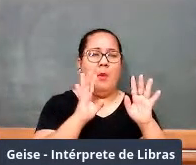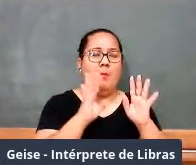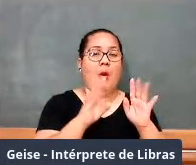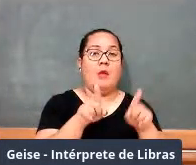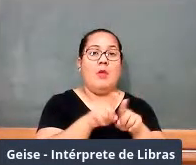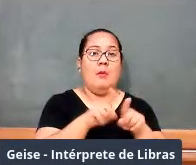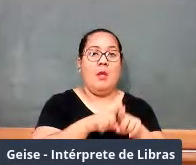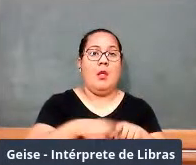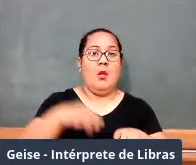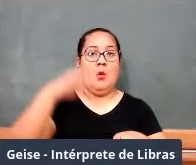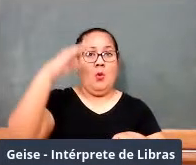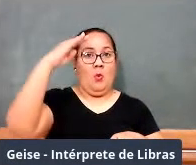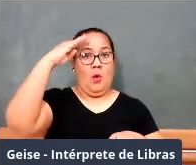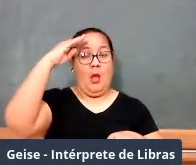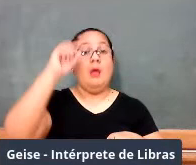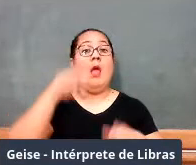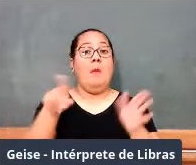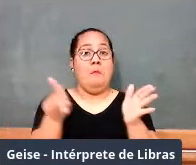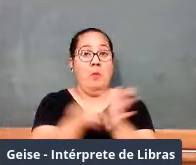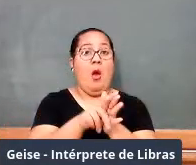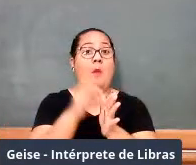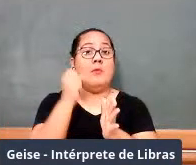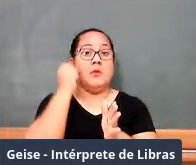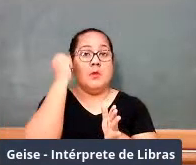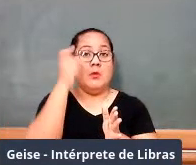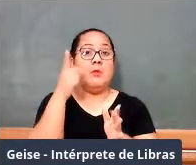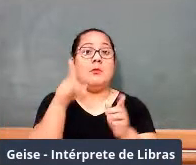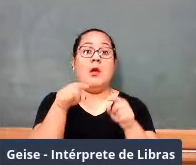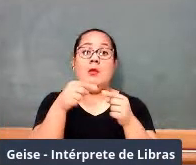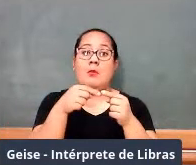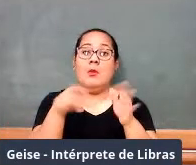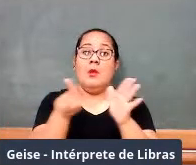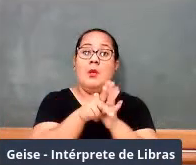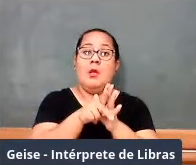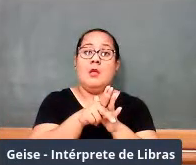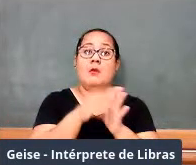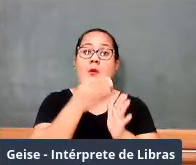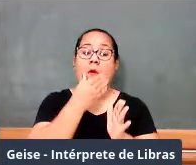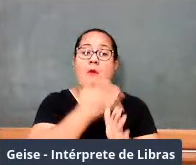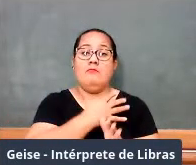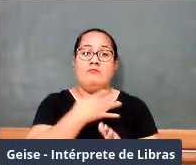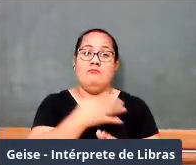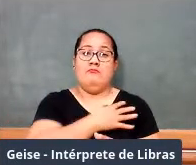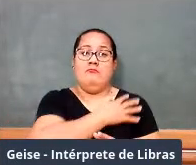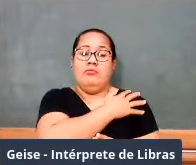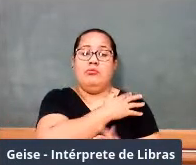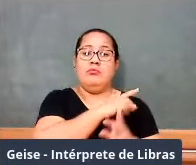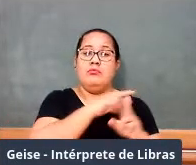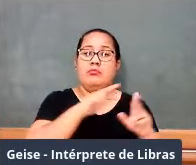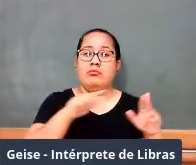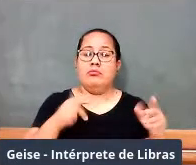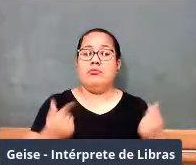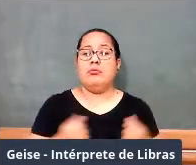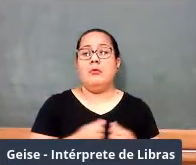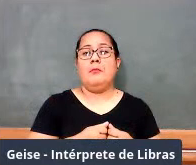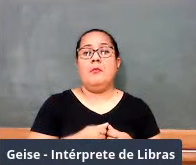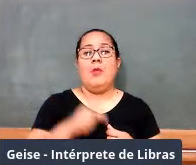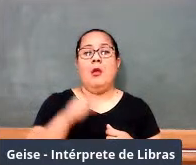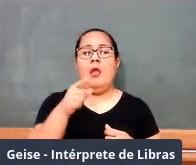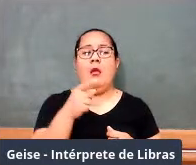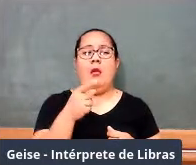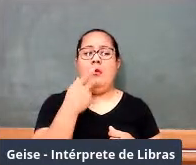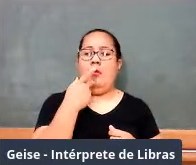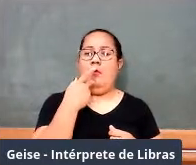senadores, como deputados. Então, eles fizeram um lobby lá que diziam o seguinte, olha,